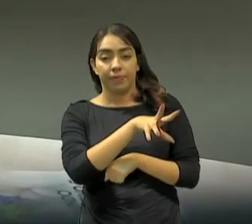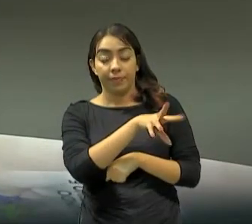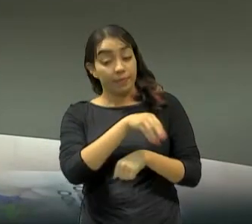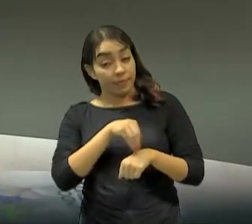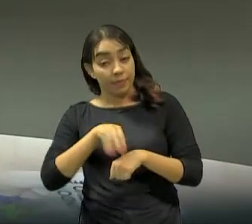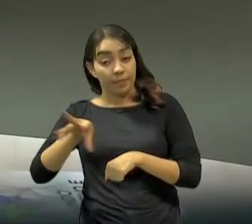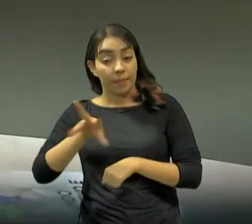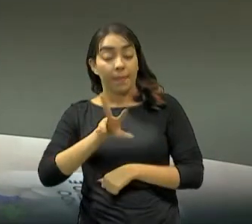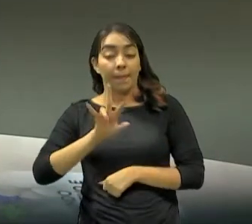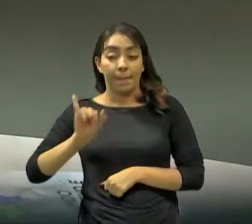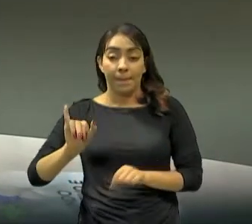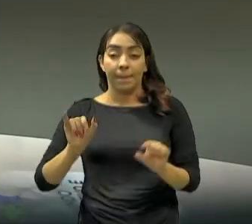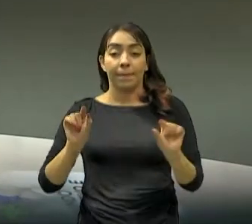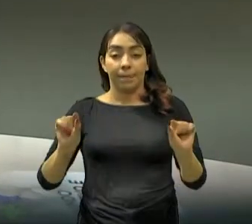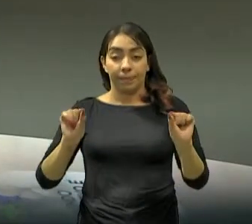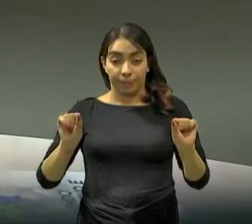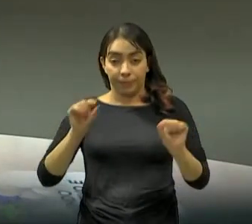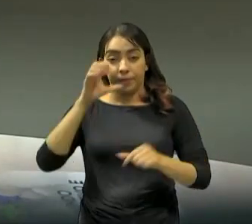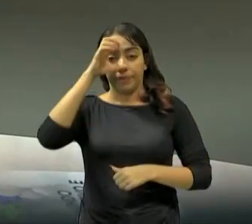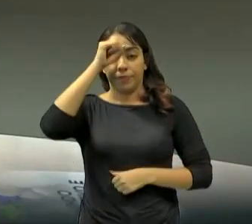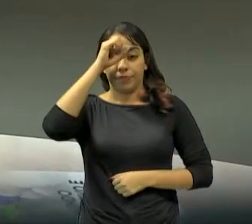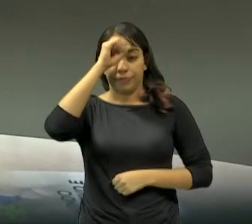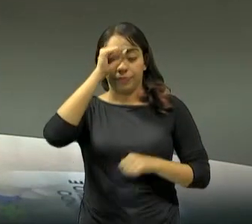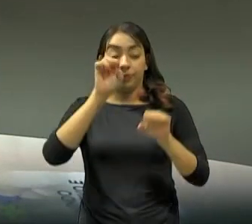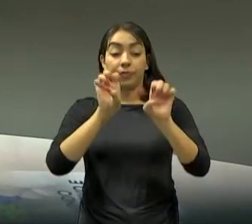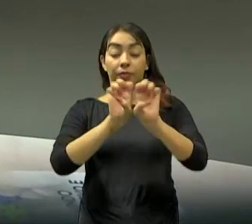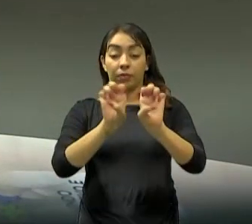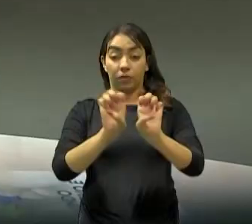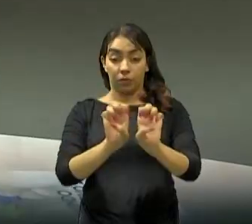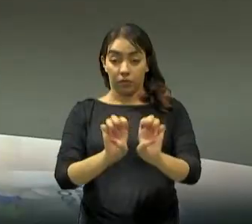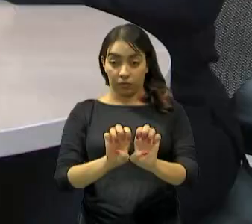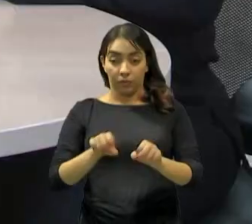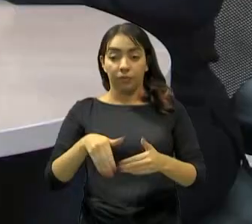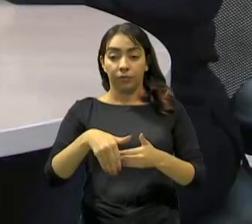ou seja, atendendo ao que é o processo estrutural dessas organizações.